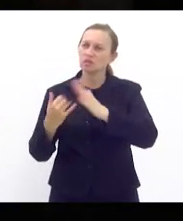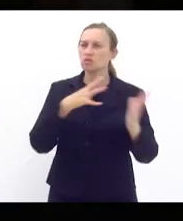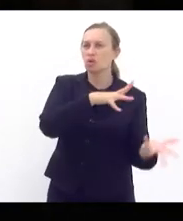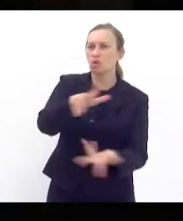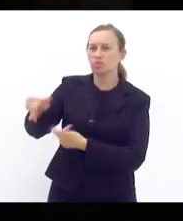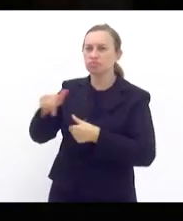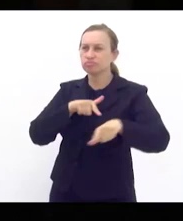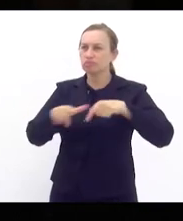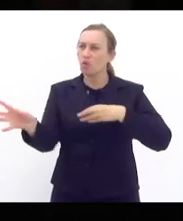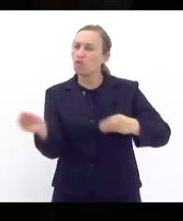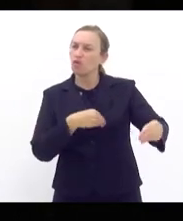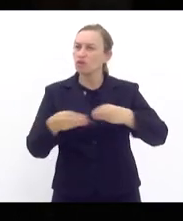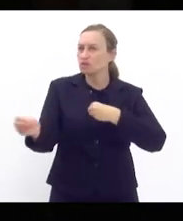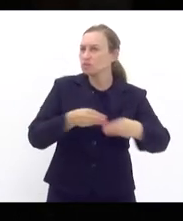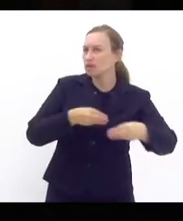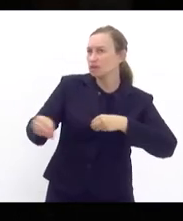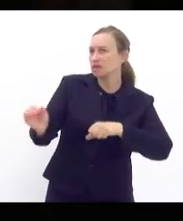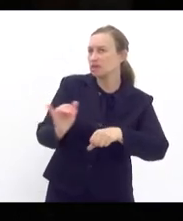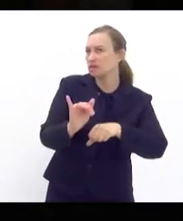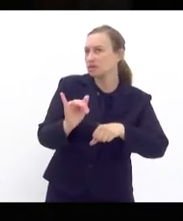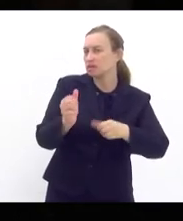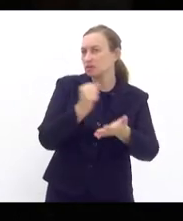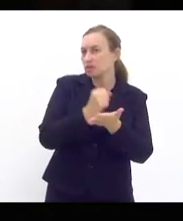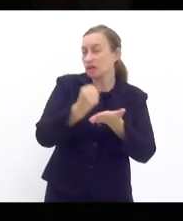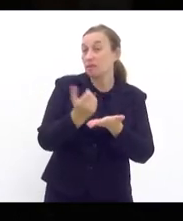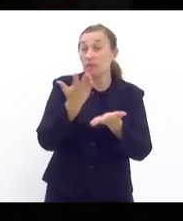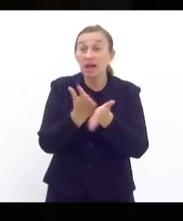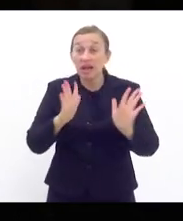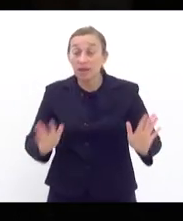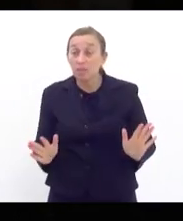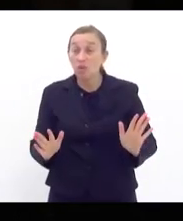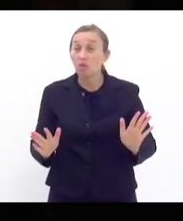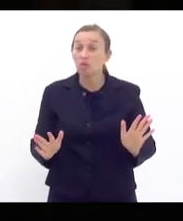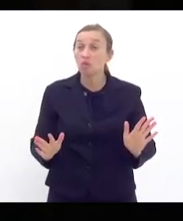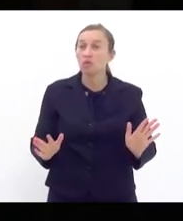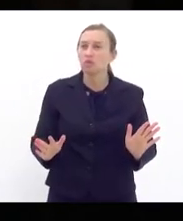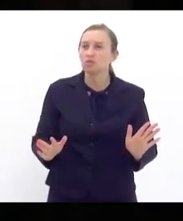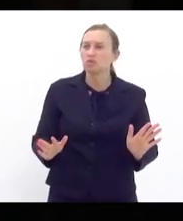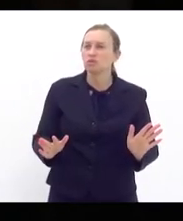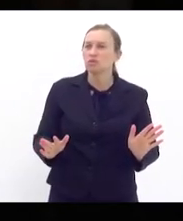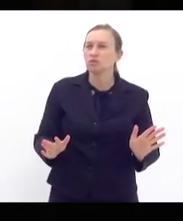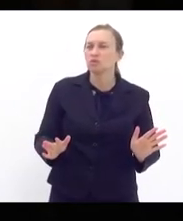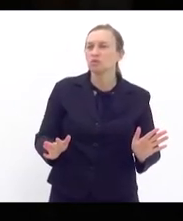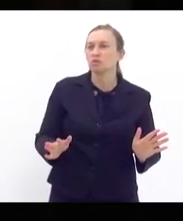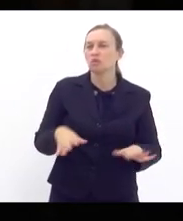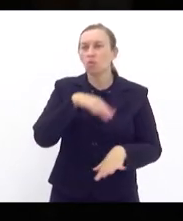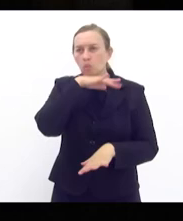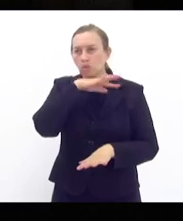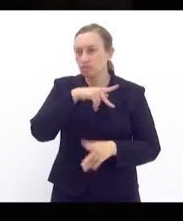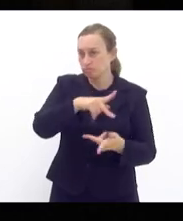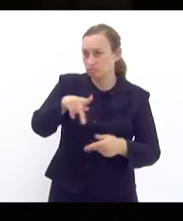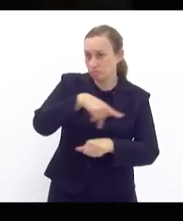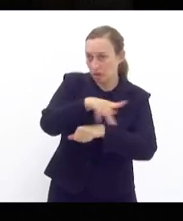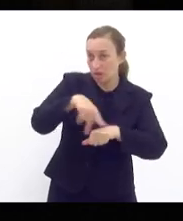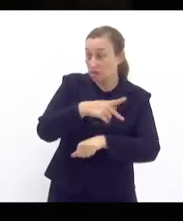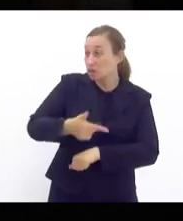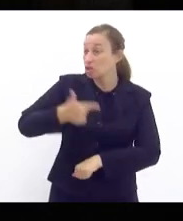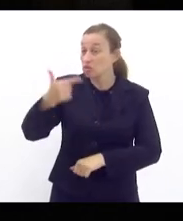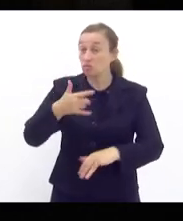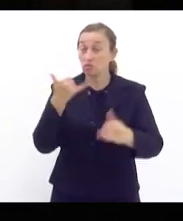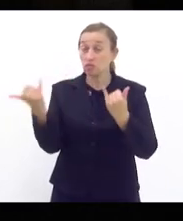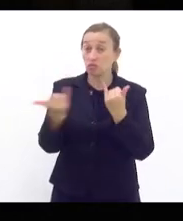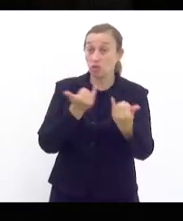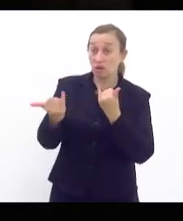flexibilidade das contratações mas acabou gerando um desastre no país segundo a matéria